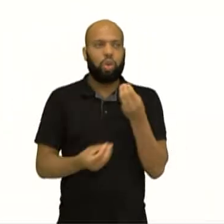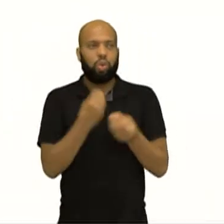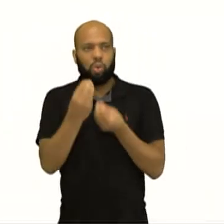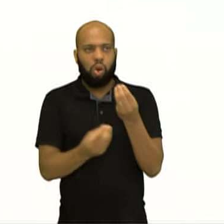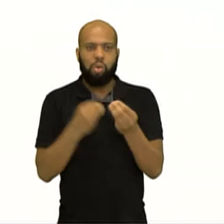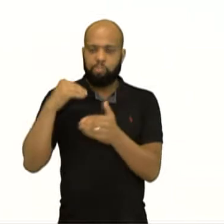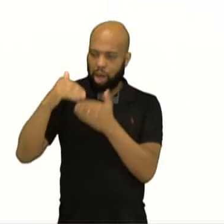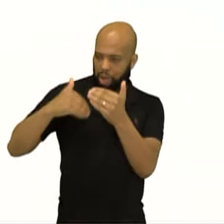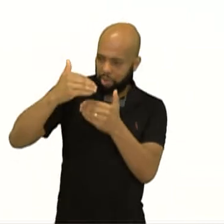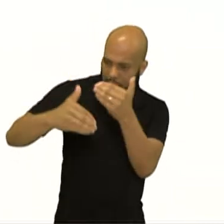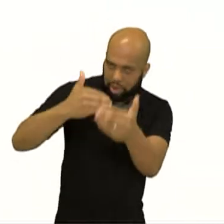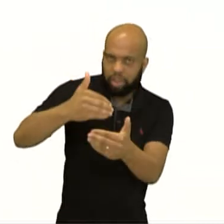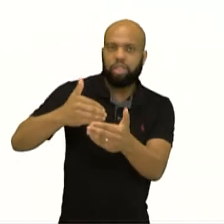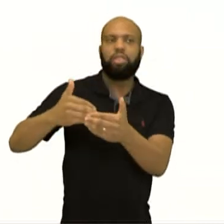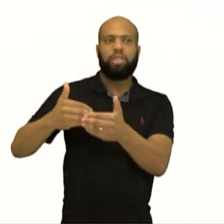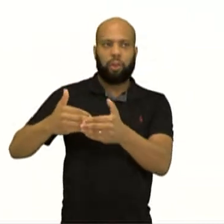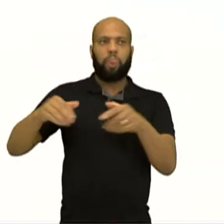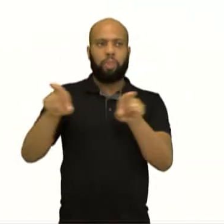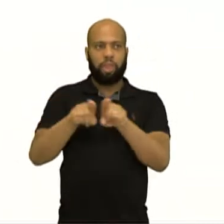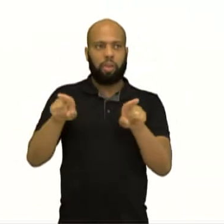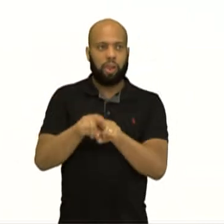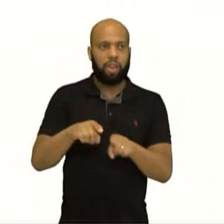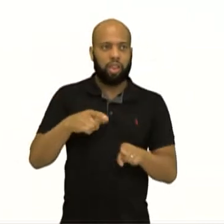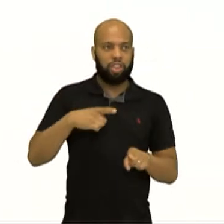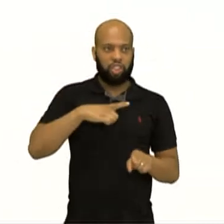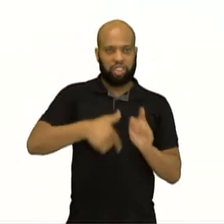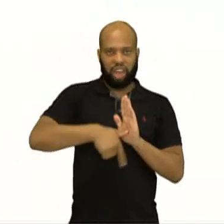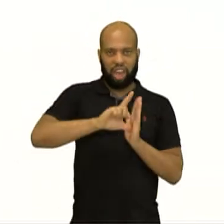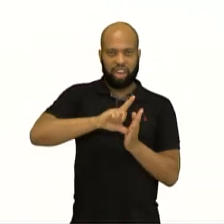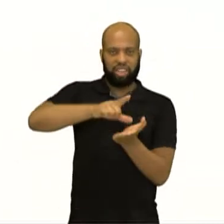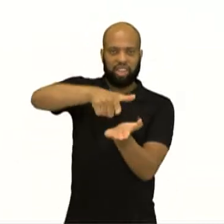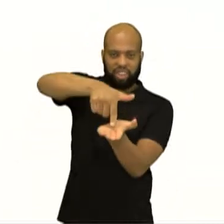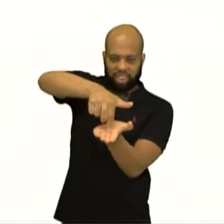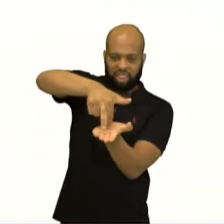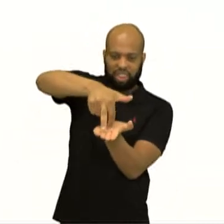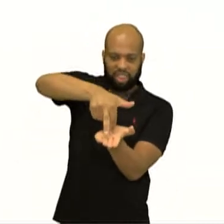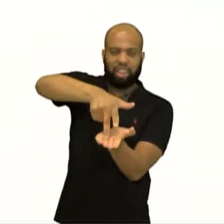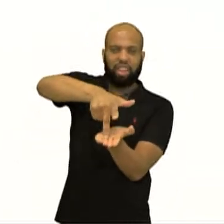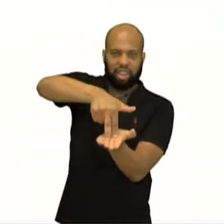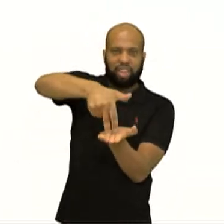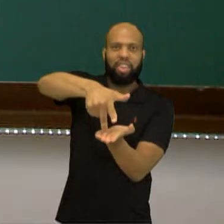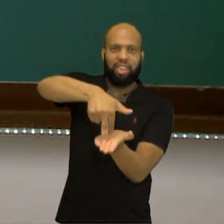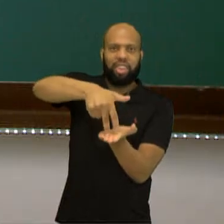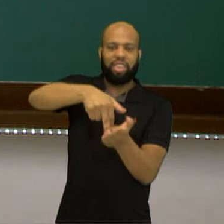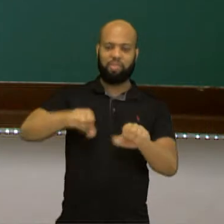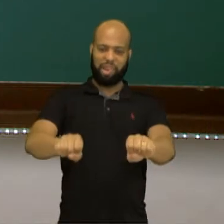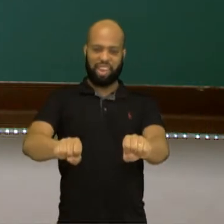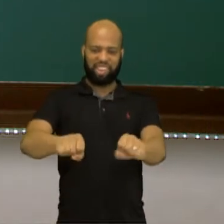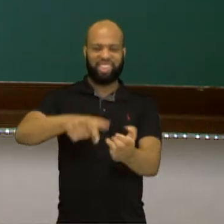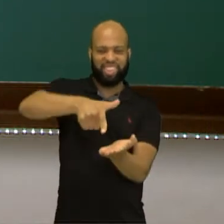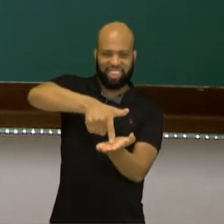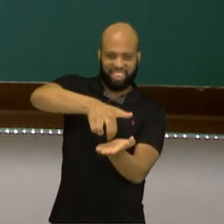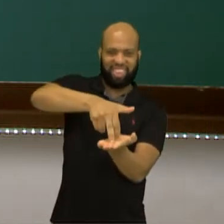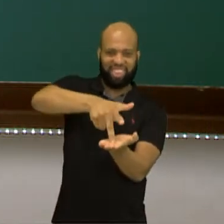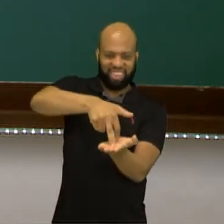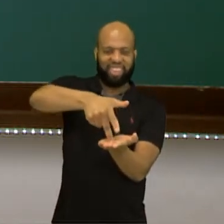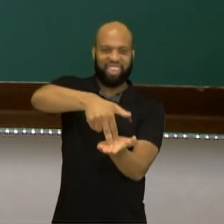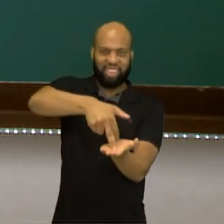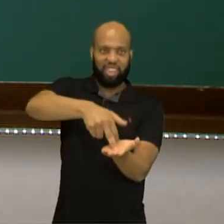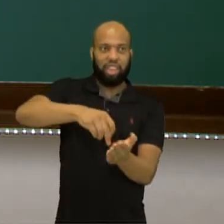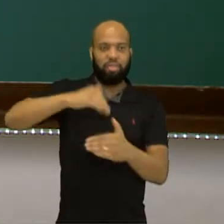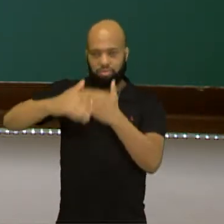evoluindo, né? Era uma caixa, ó, com rodinhas, né? Daí ele foi evoluindo. Podem verificar aqui os